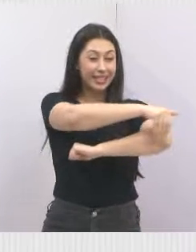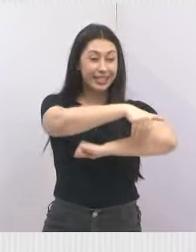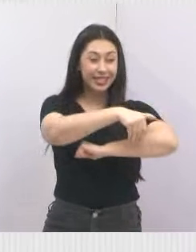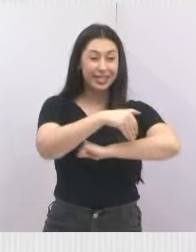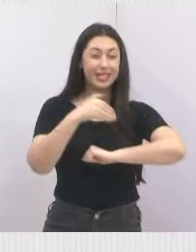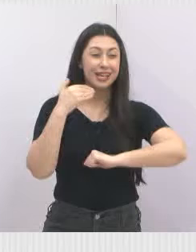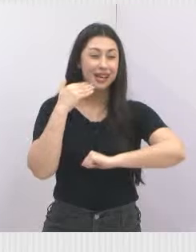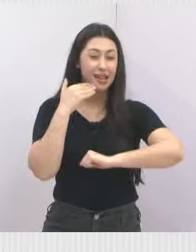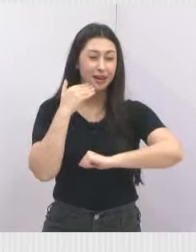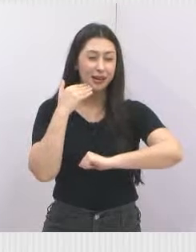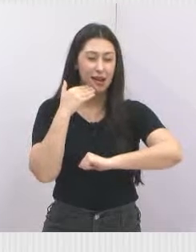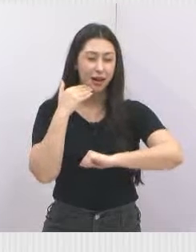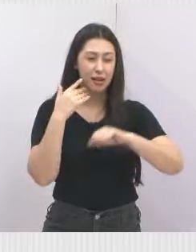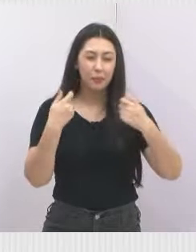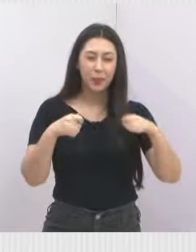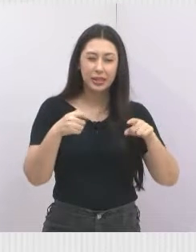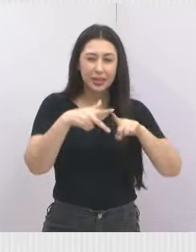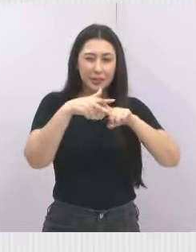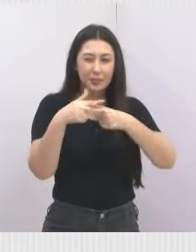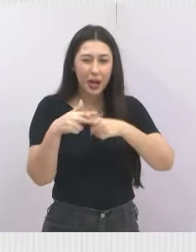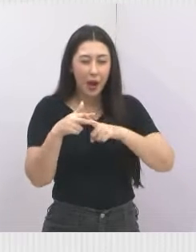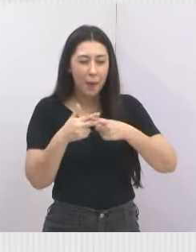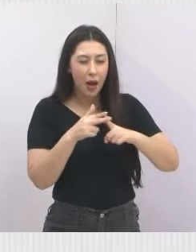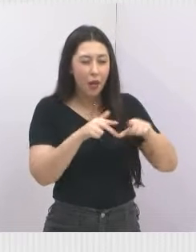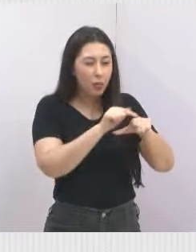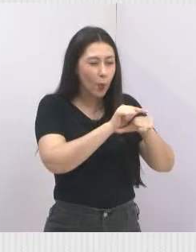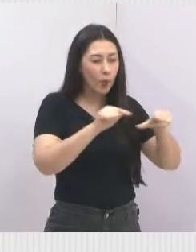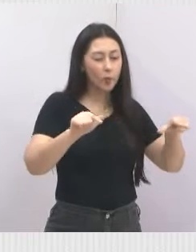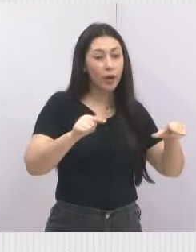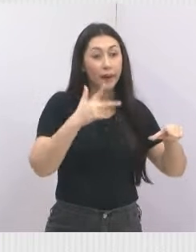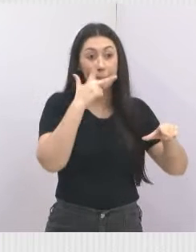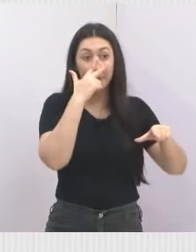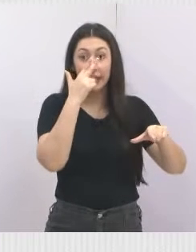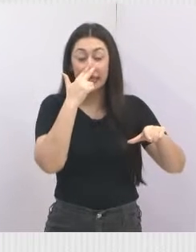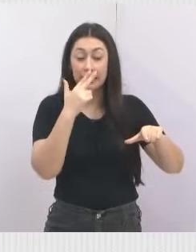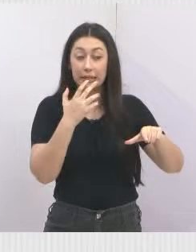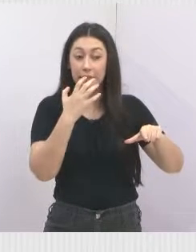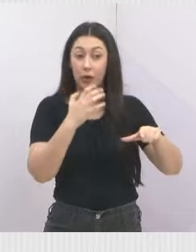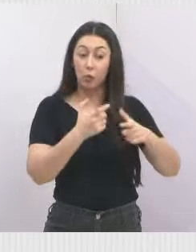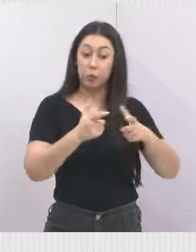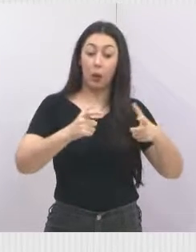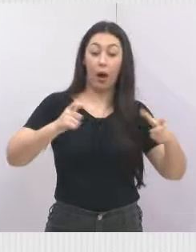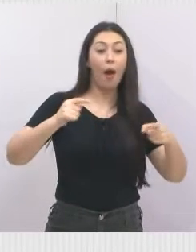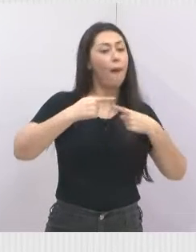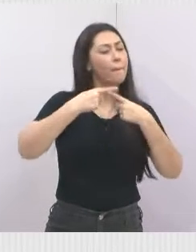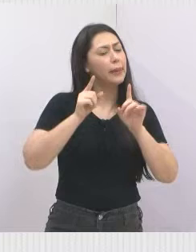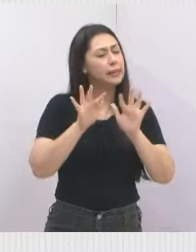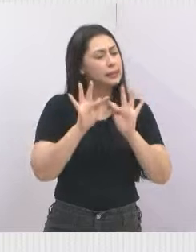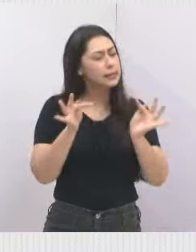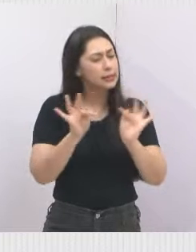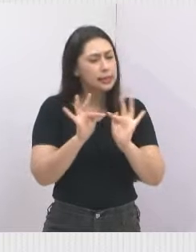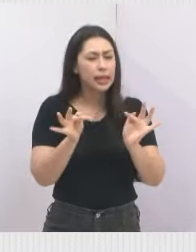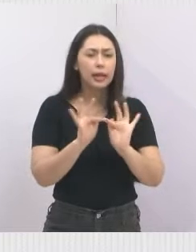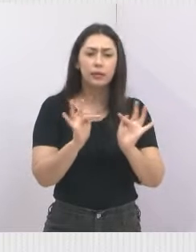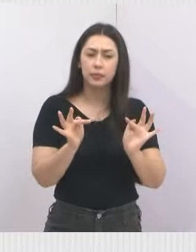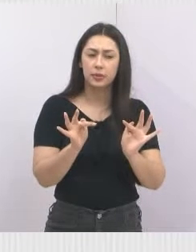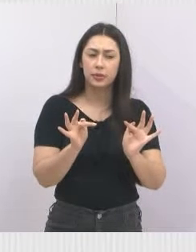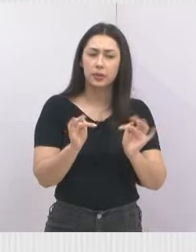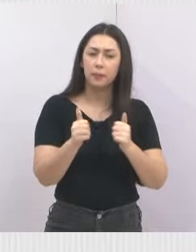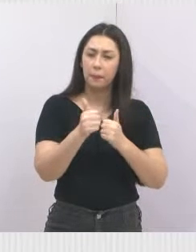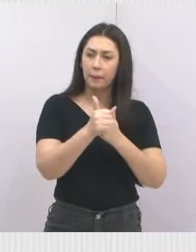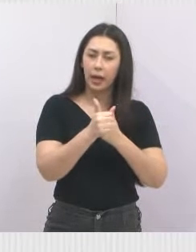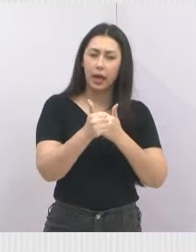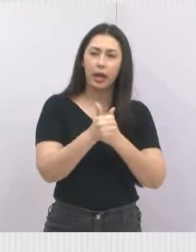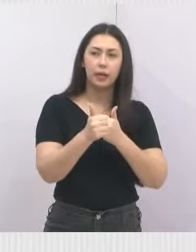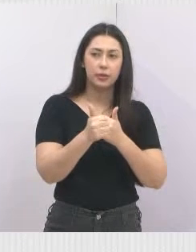então, às vezes dá a impressão que é muito, mas pode ser uma coisa simples e necessária para quem mora próximo